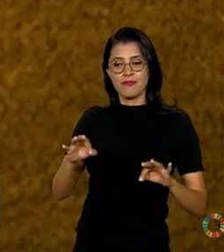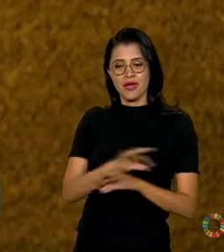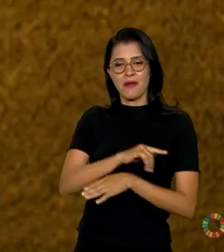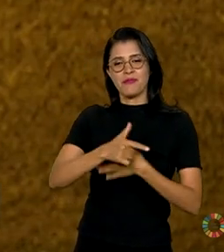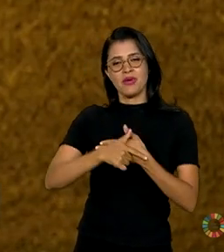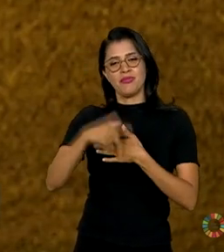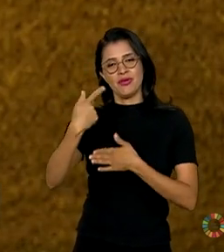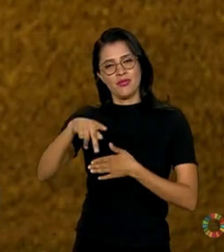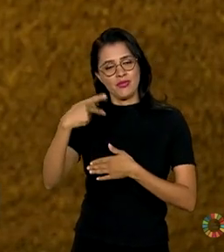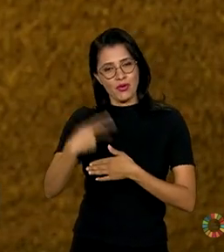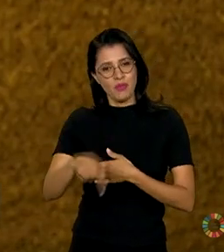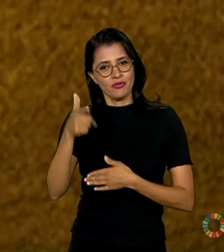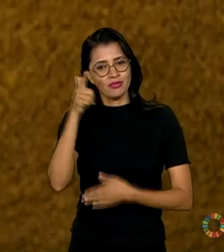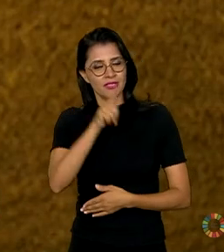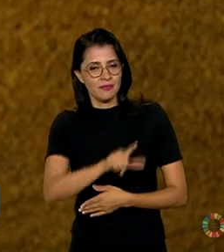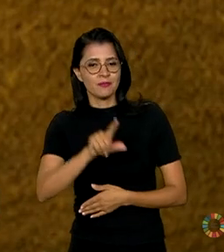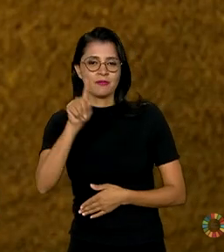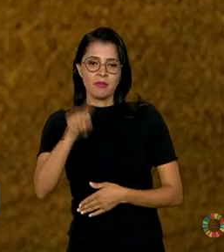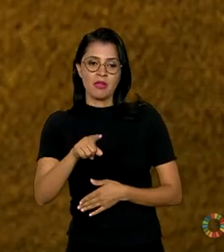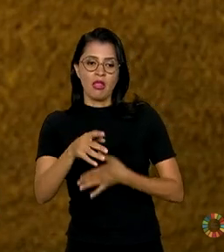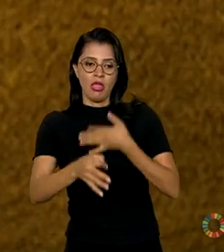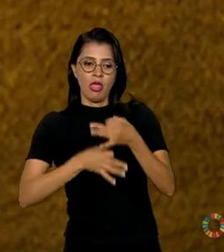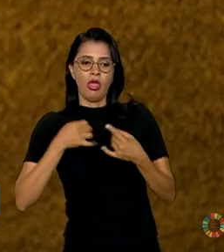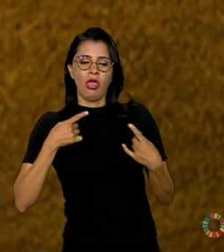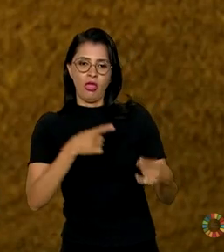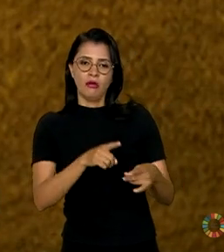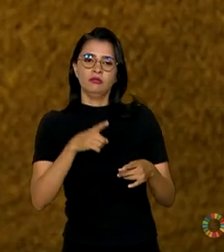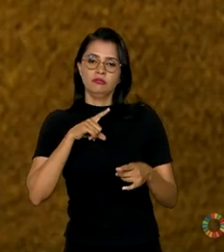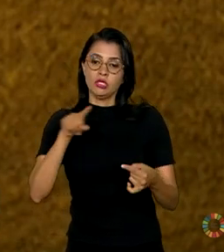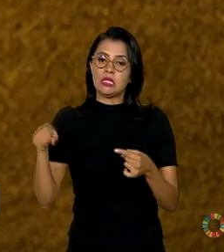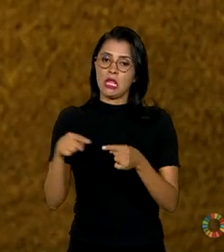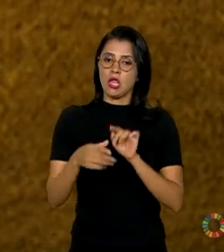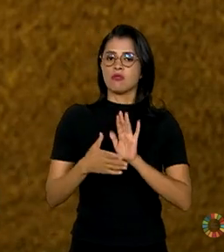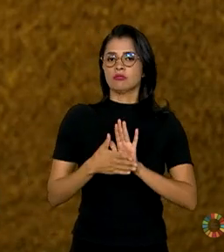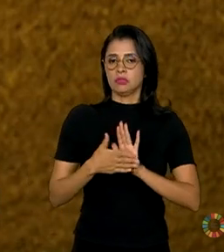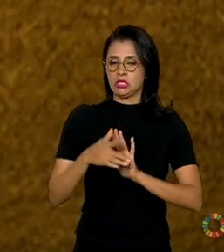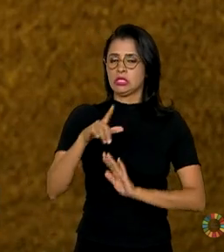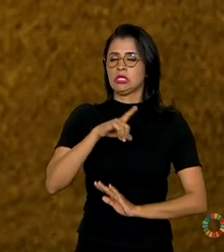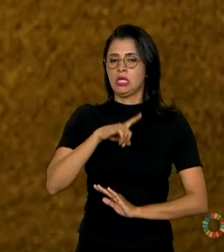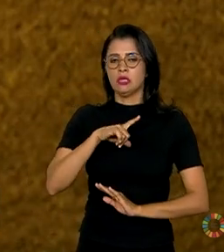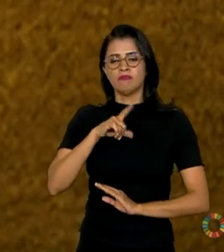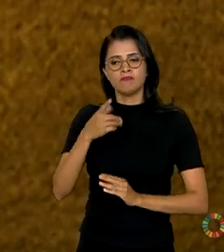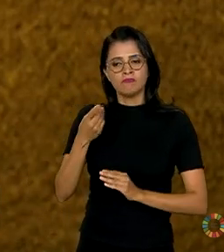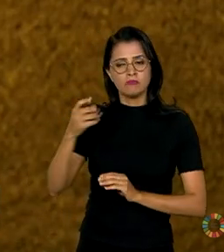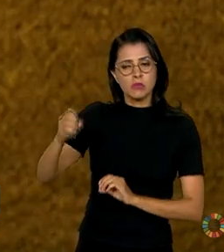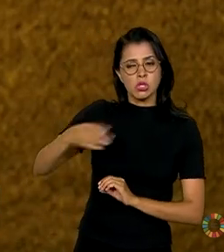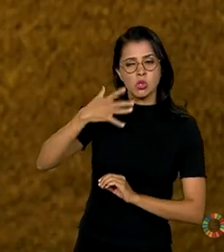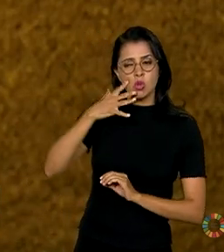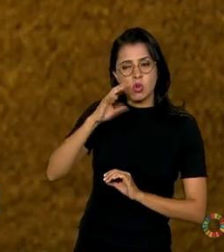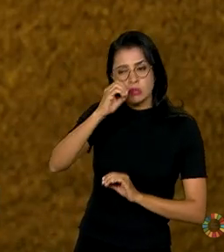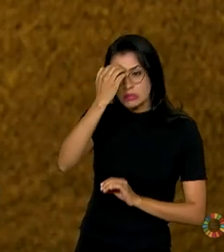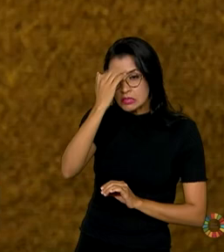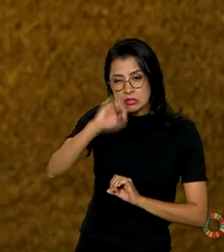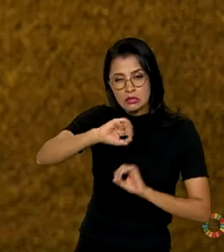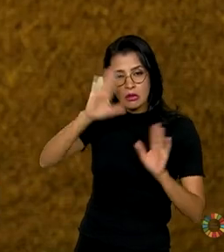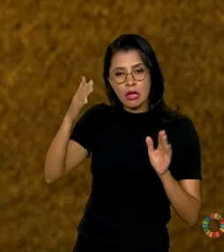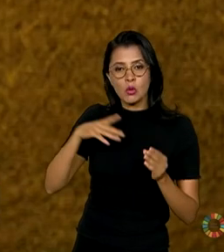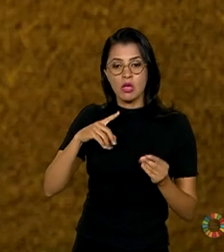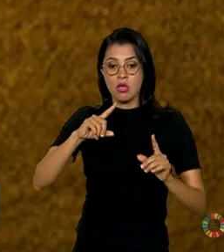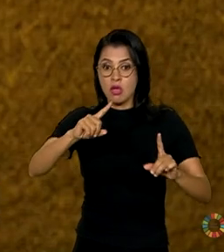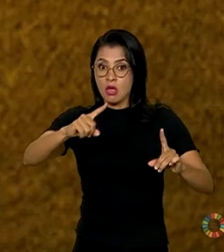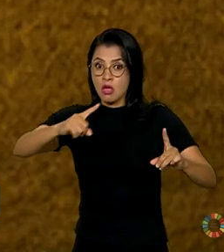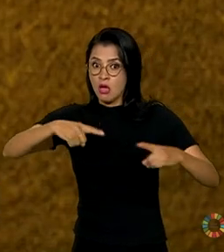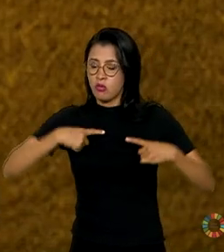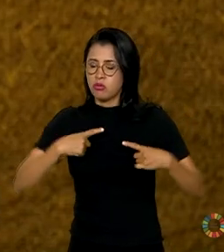papel da sociedade civil que é crítico e propositivo. E que põe luz ao fato de que, ainda que o desafio